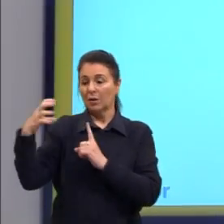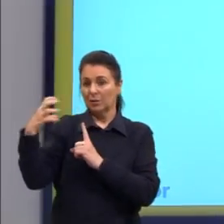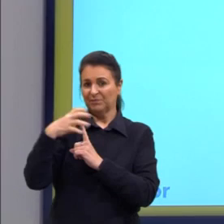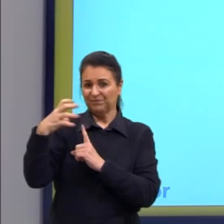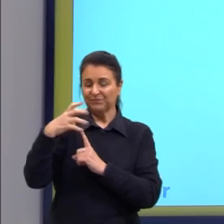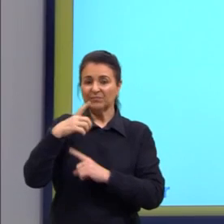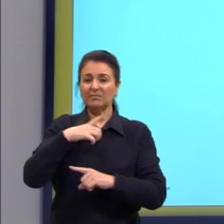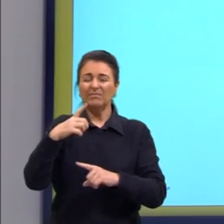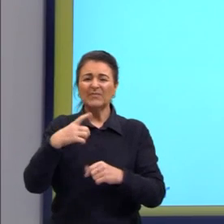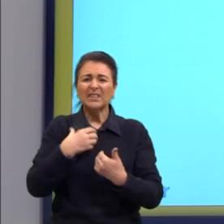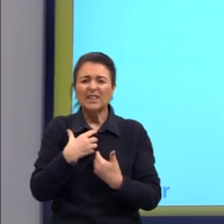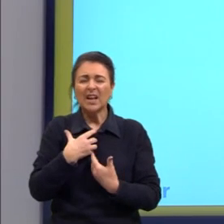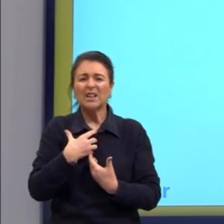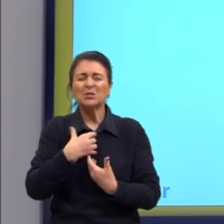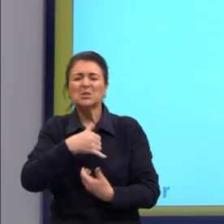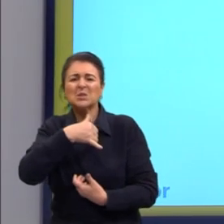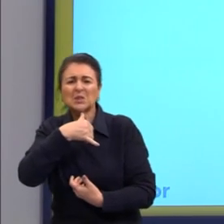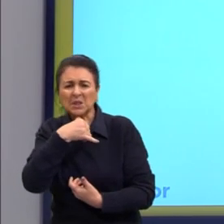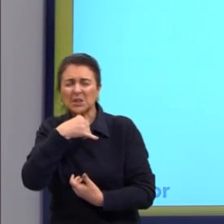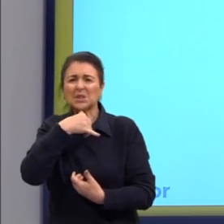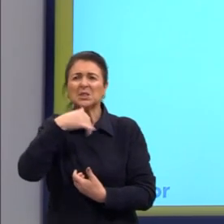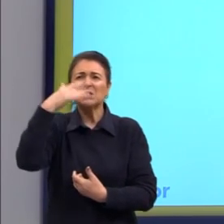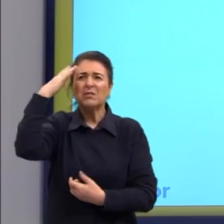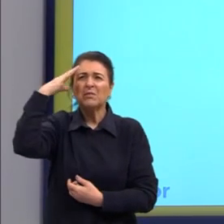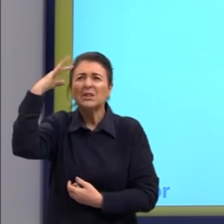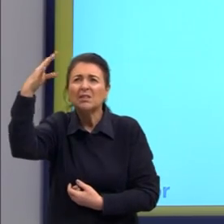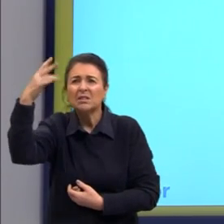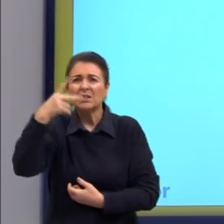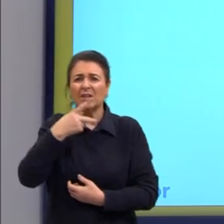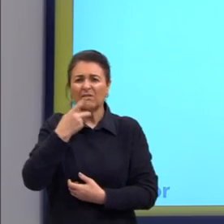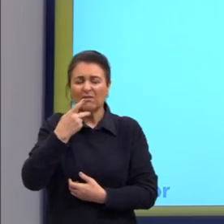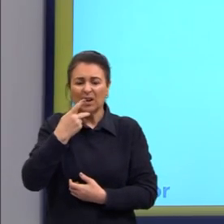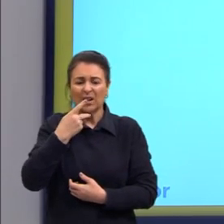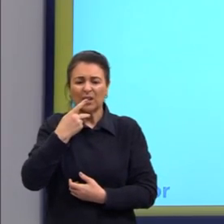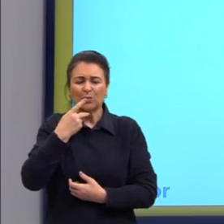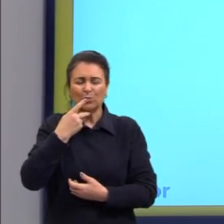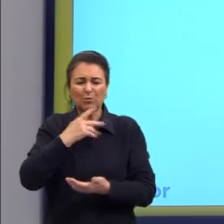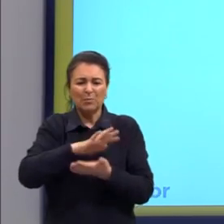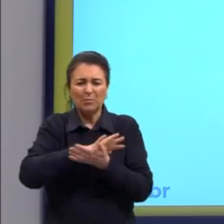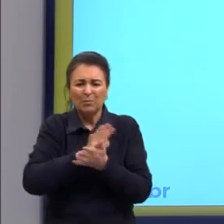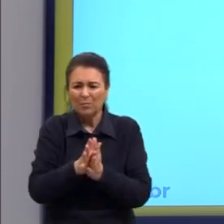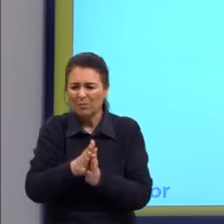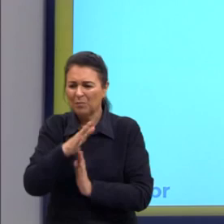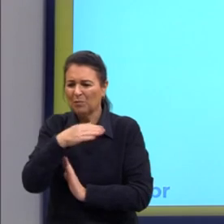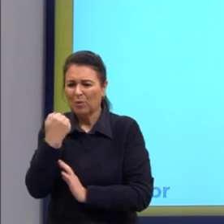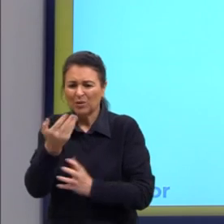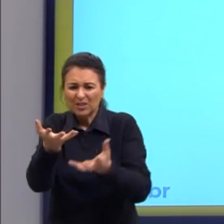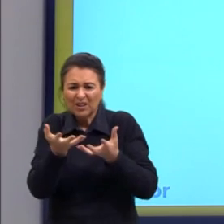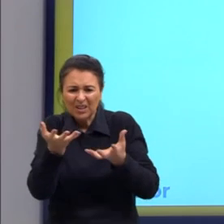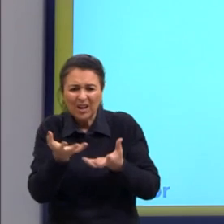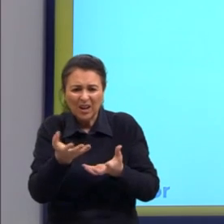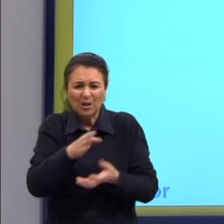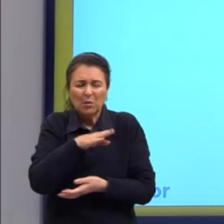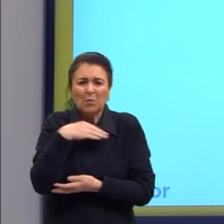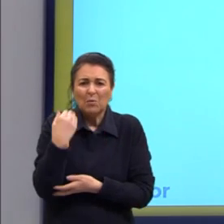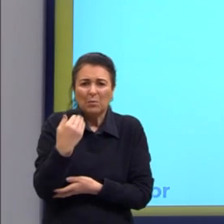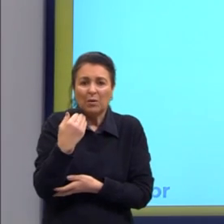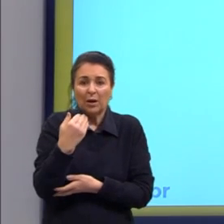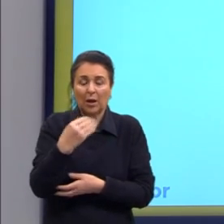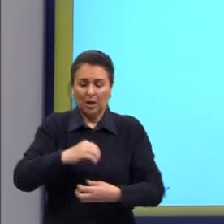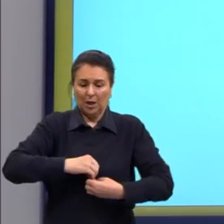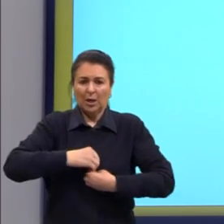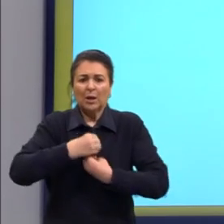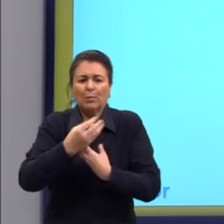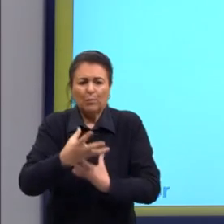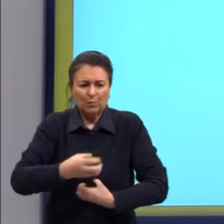melancólicos, fantasiosos, que falam sobre a morte, sobre o querer morrer. Então, ali, na própria poesia, gente